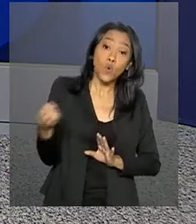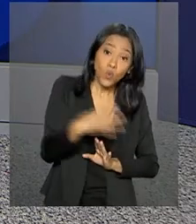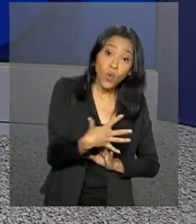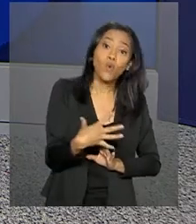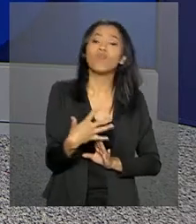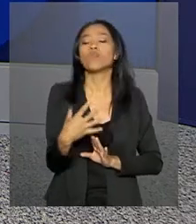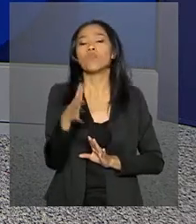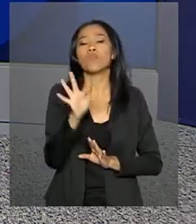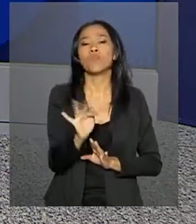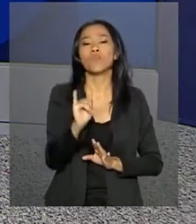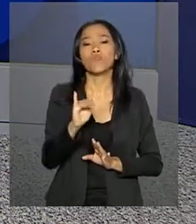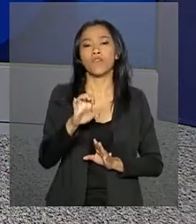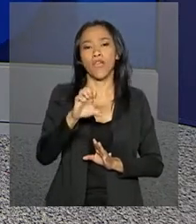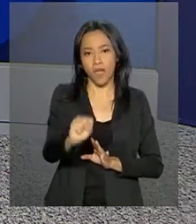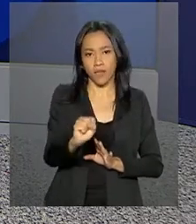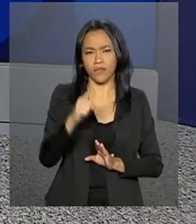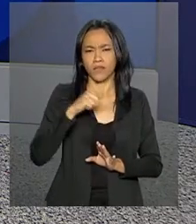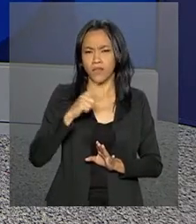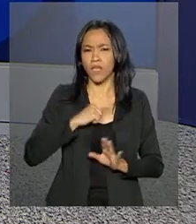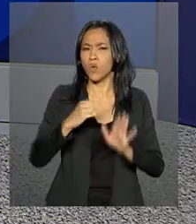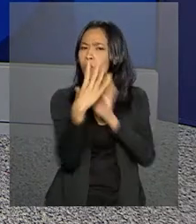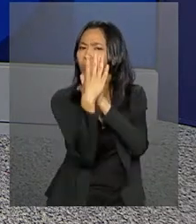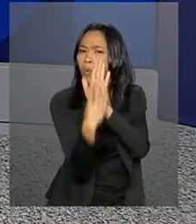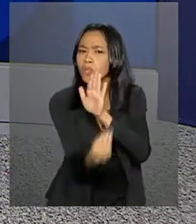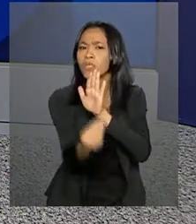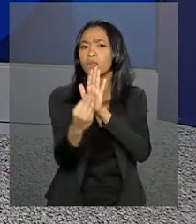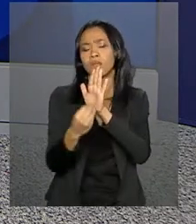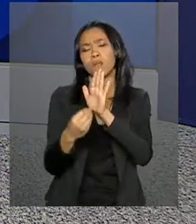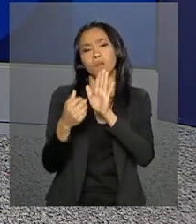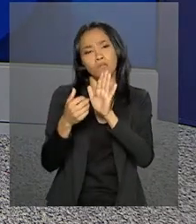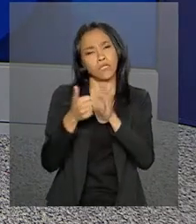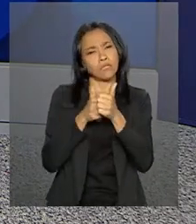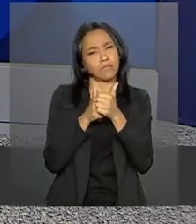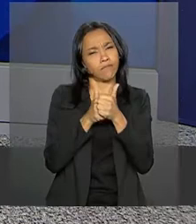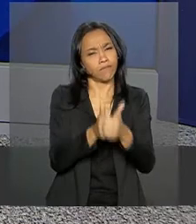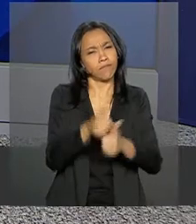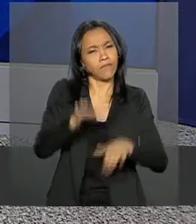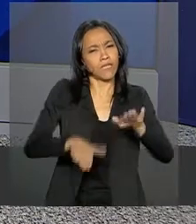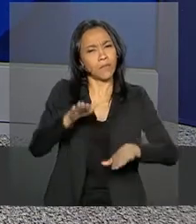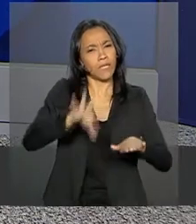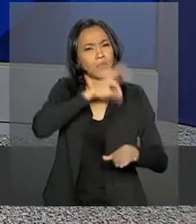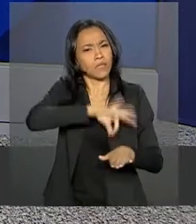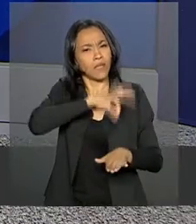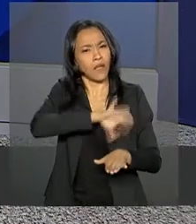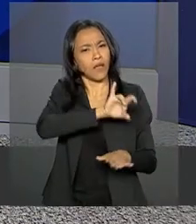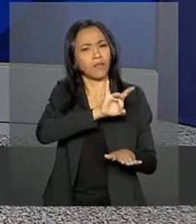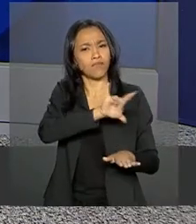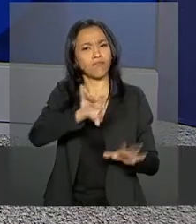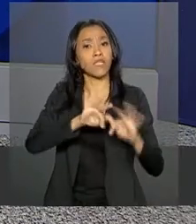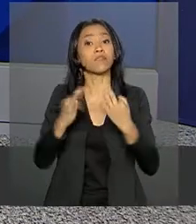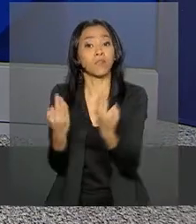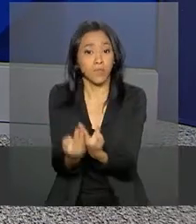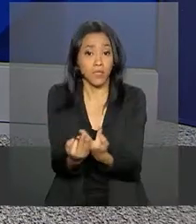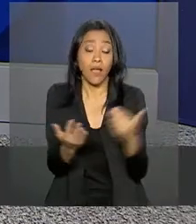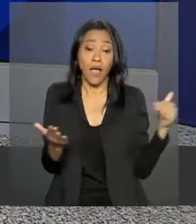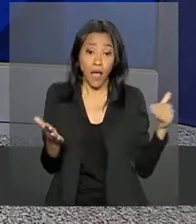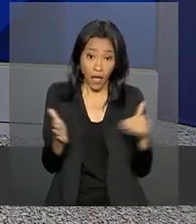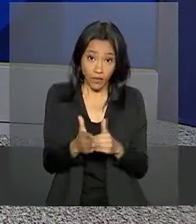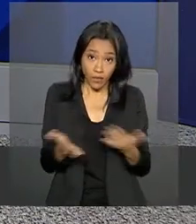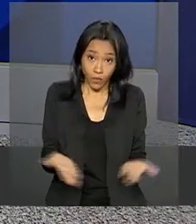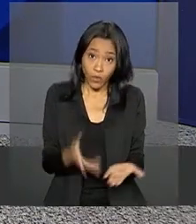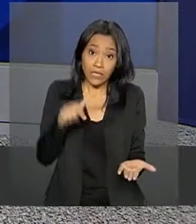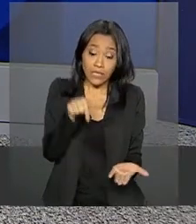lançado no ano passado, tem modalidades de acordo com a renda familiar. Até o momento, cerca de 70%